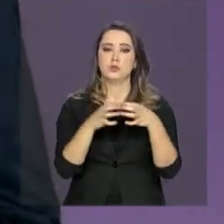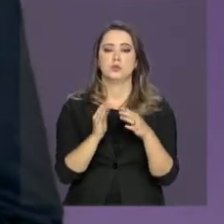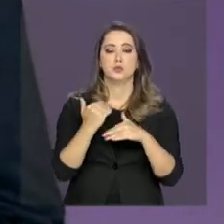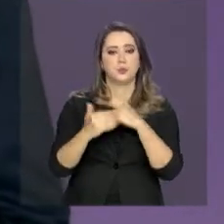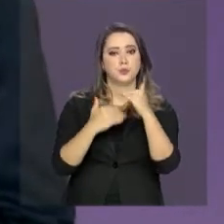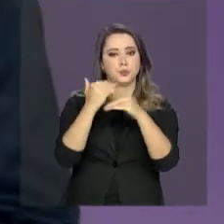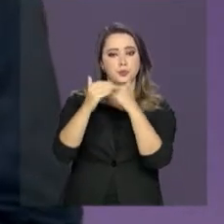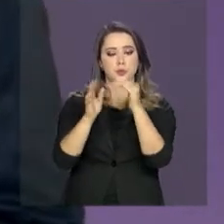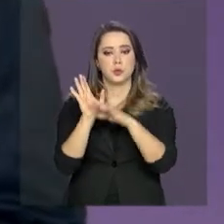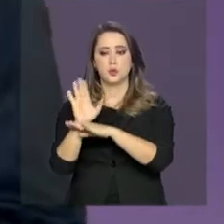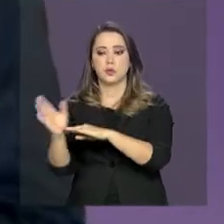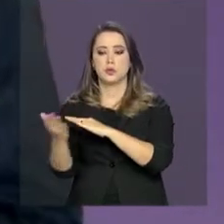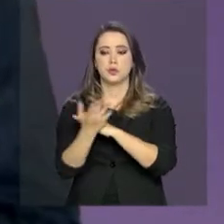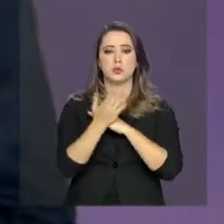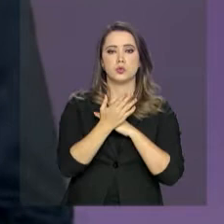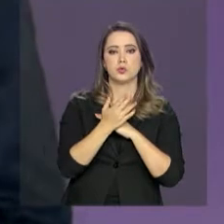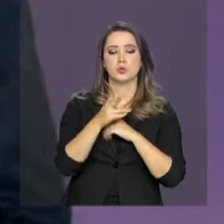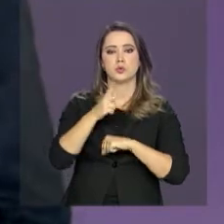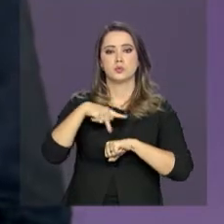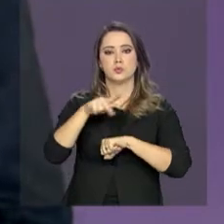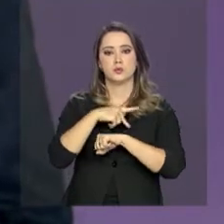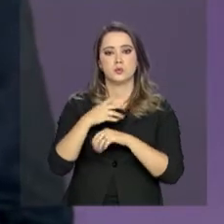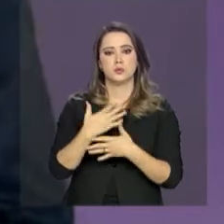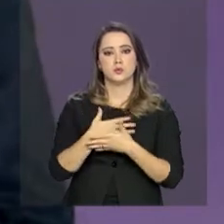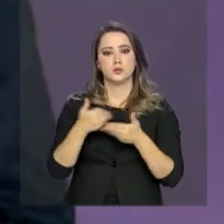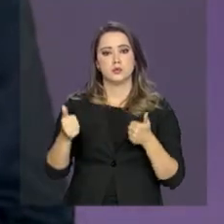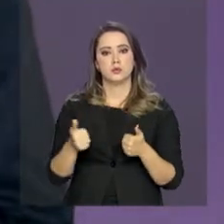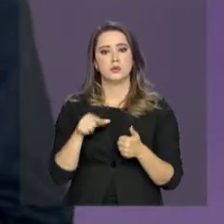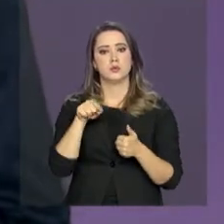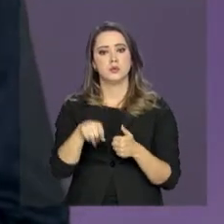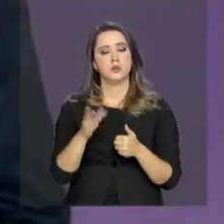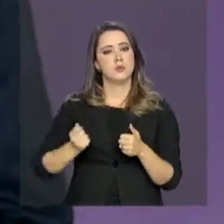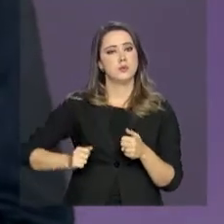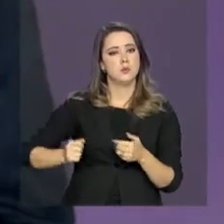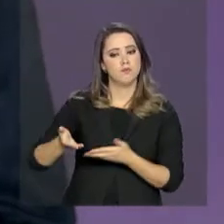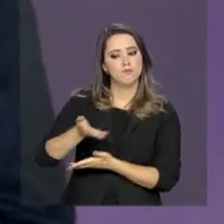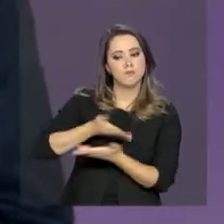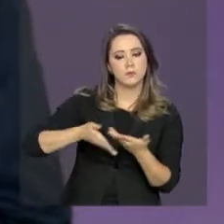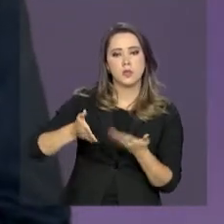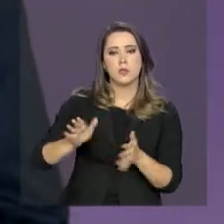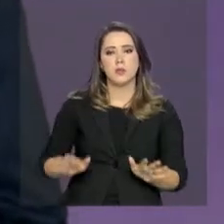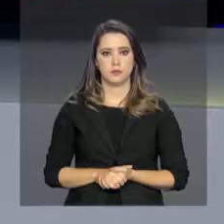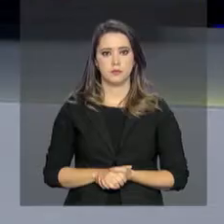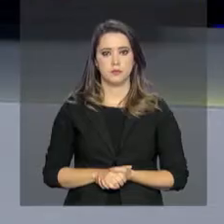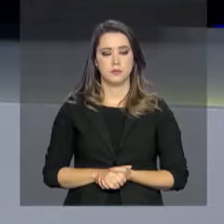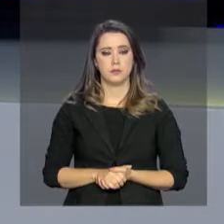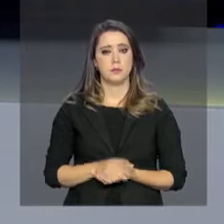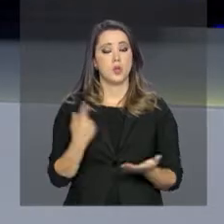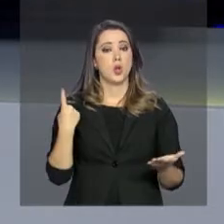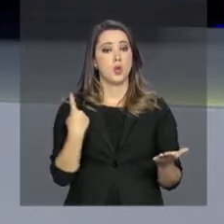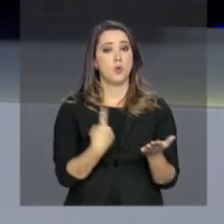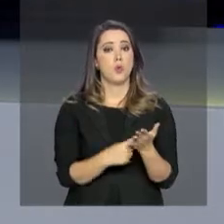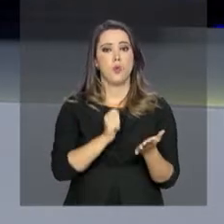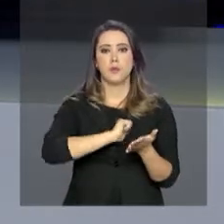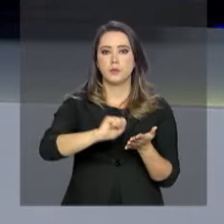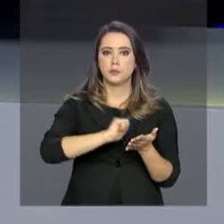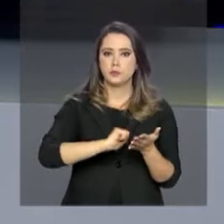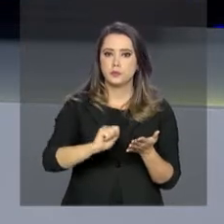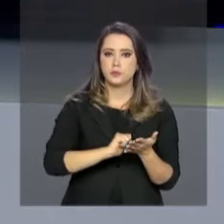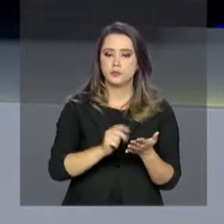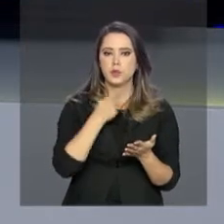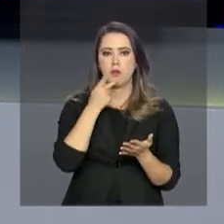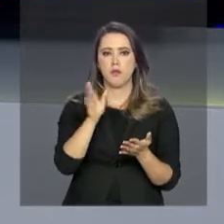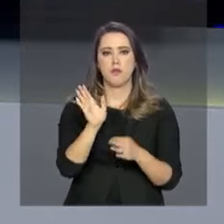a cooperação entre os países, reforçar a diplomacia e promover a língua portuguesa. E o termo de cooperação